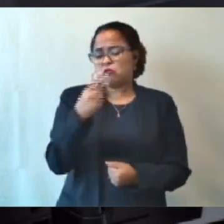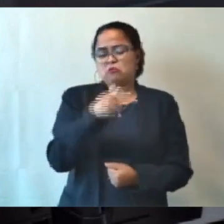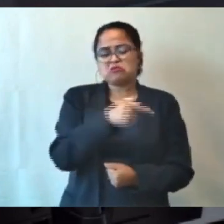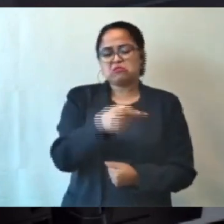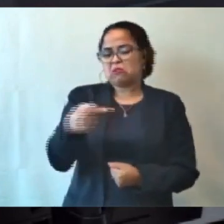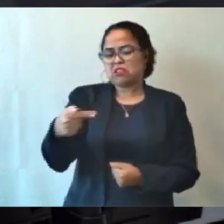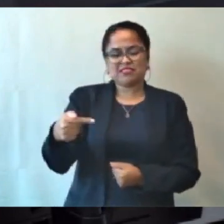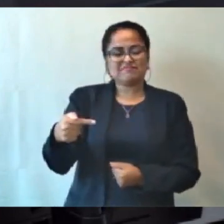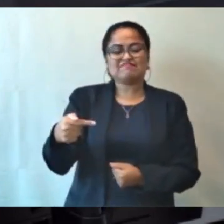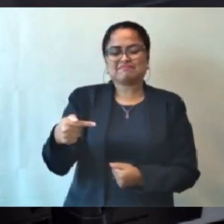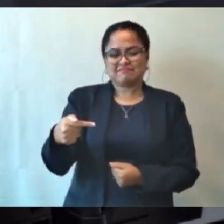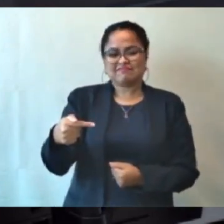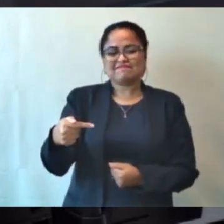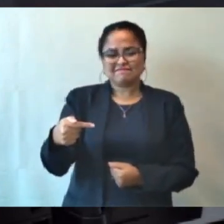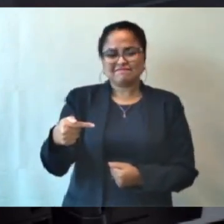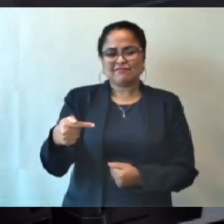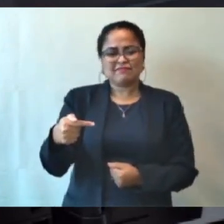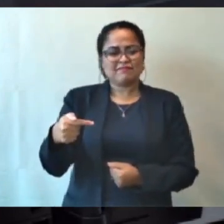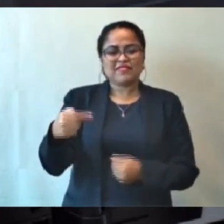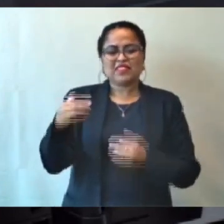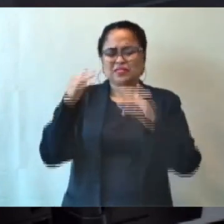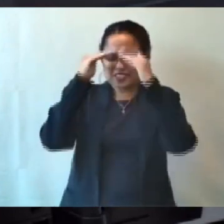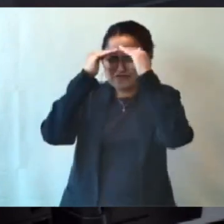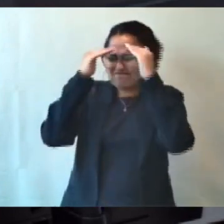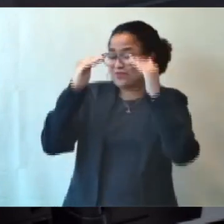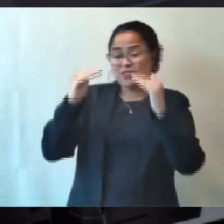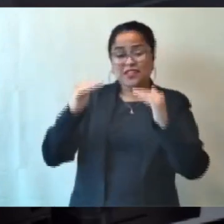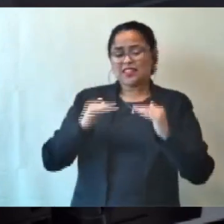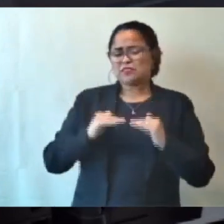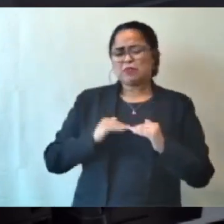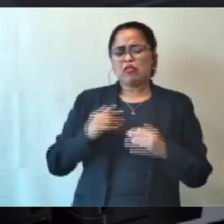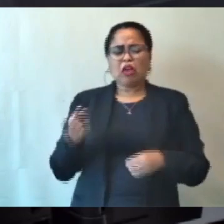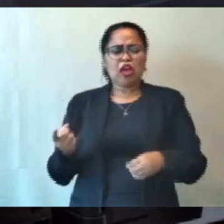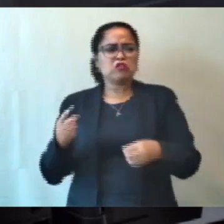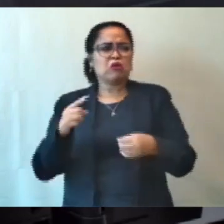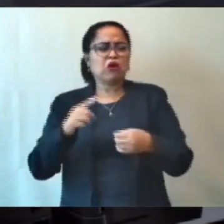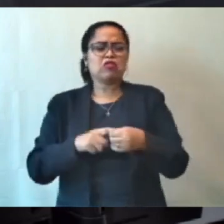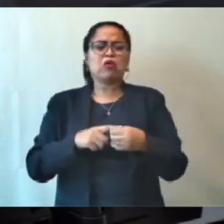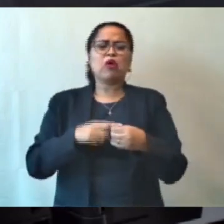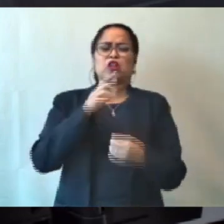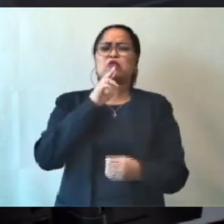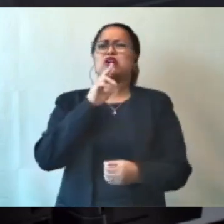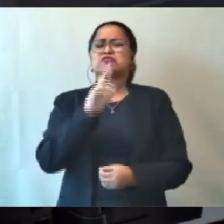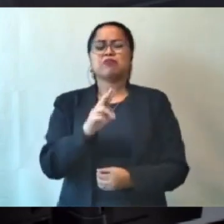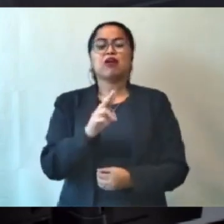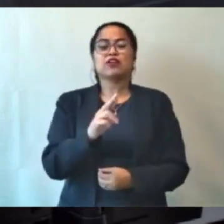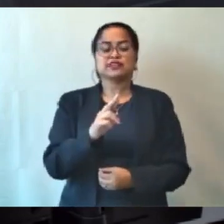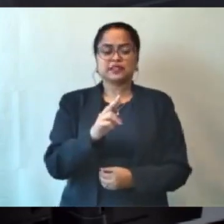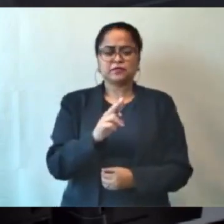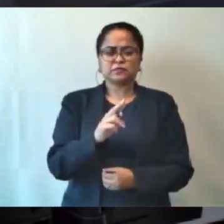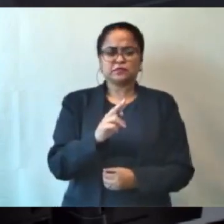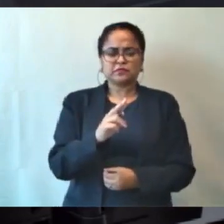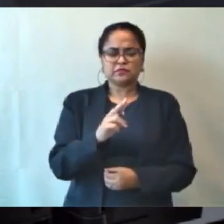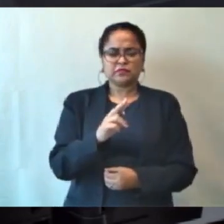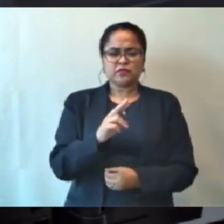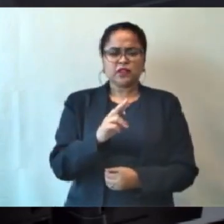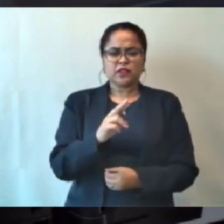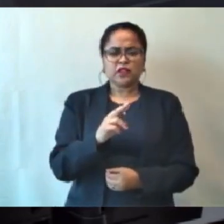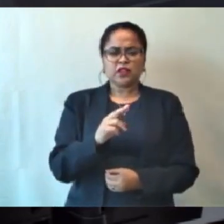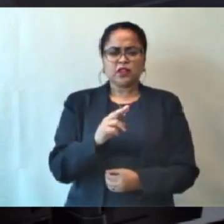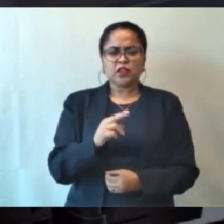me sinto um pouco desrespeitada de não ter o retorno do secretário de uma mensagem super pacífica, institucional,